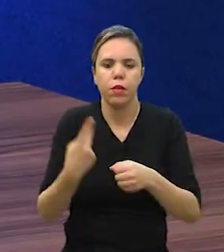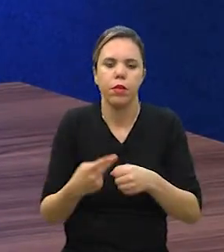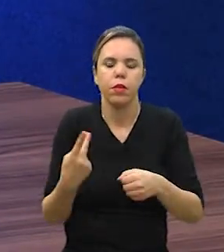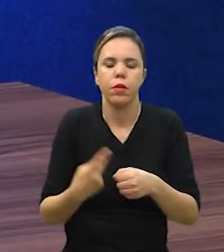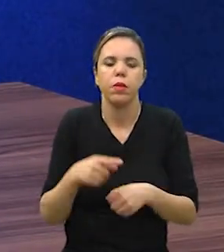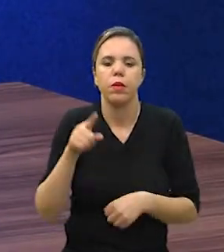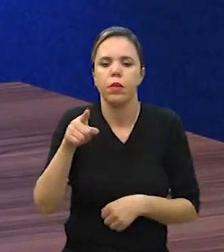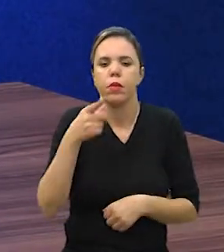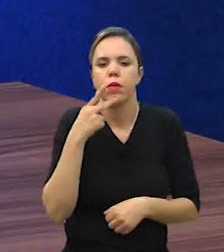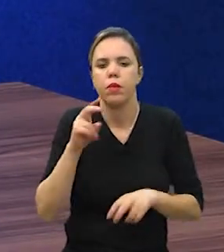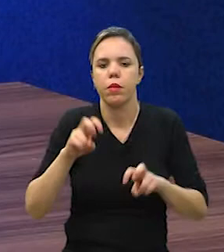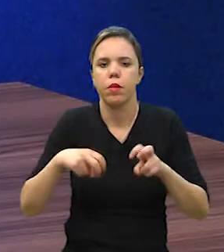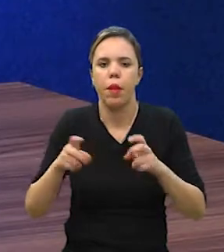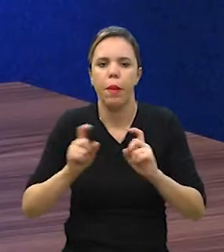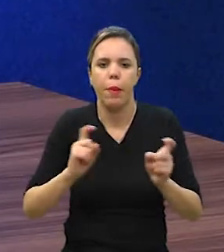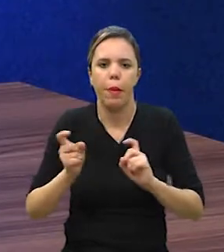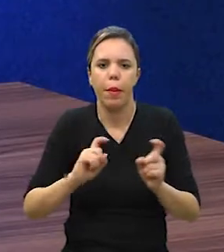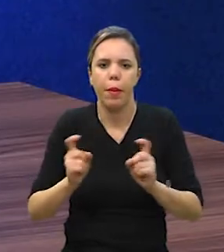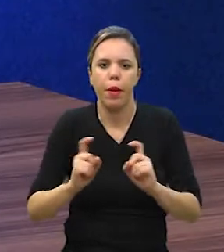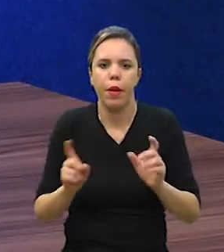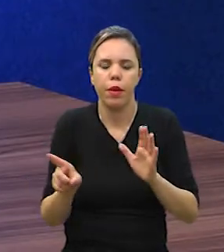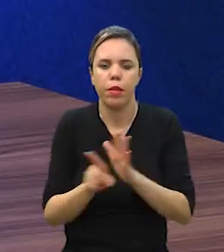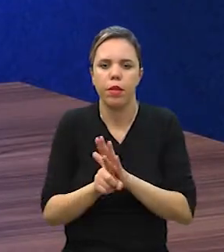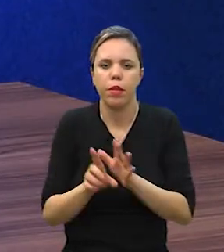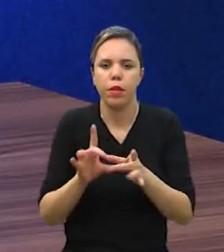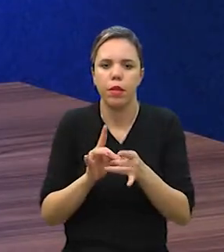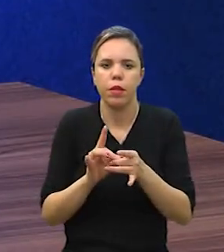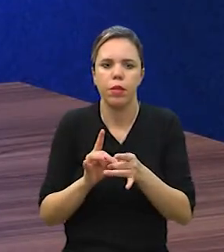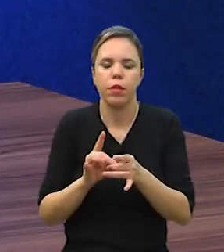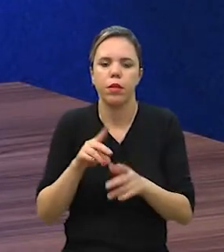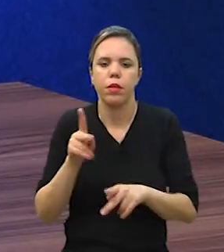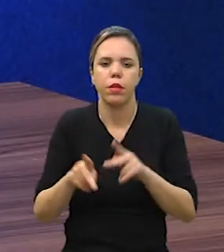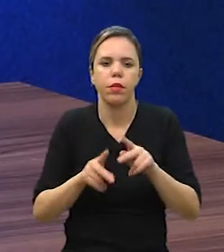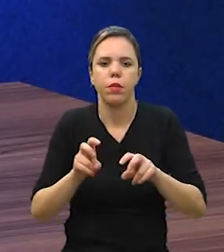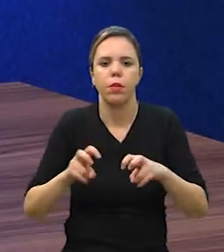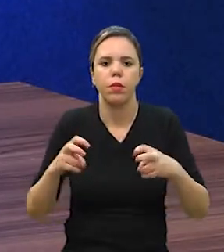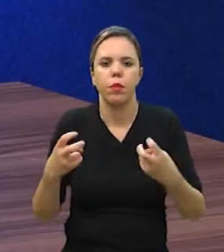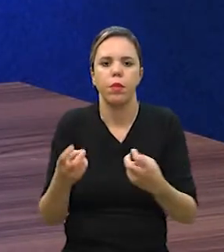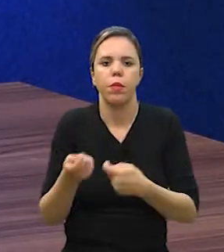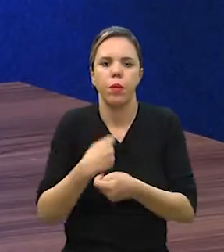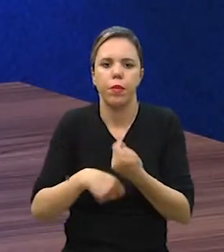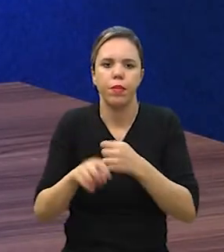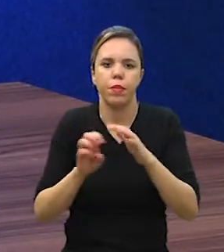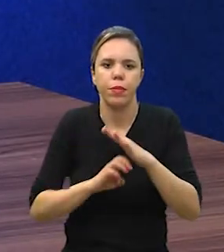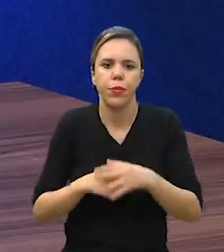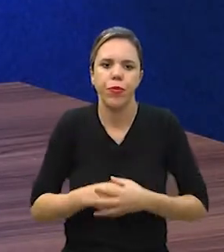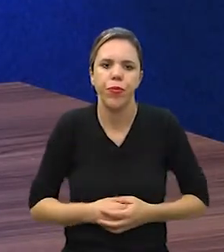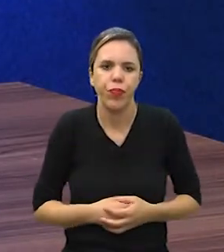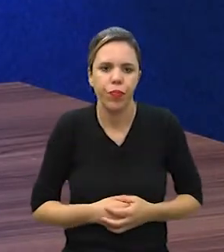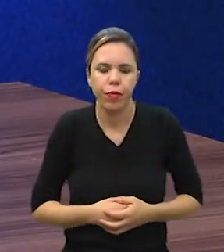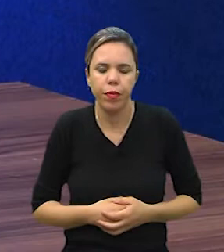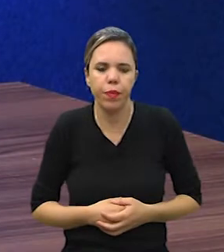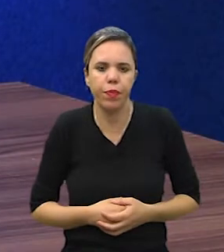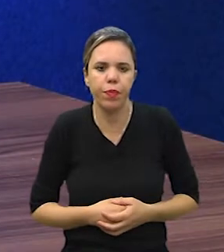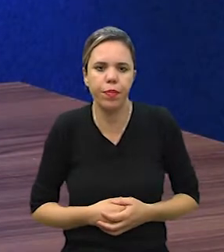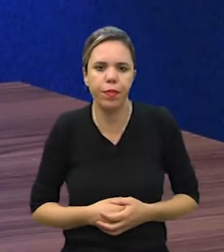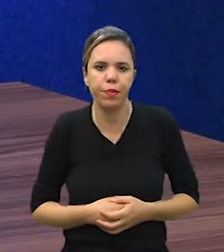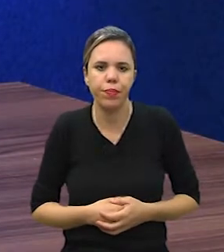Quando vocês sentam, vocês que são aí, vocês, seus sócios, da direção da empresa,